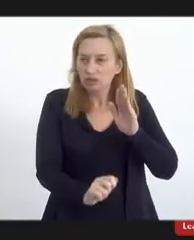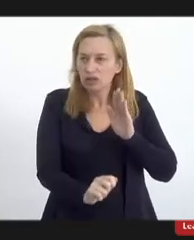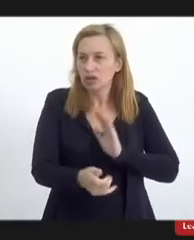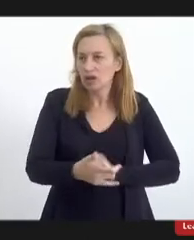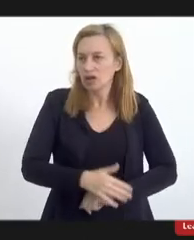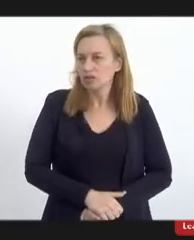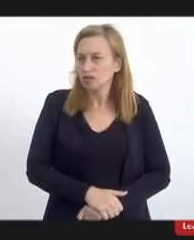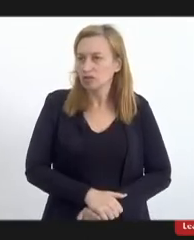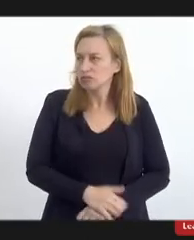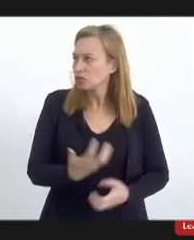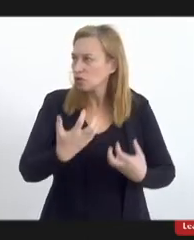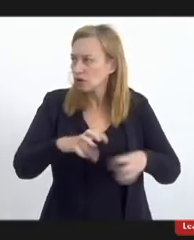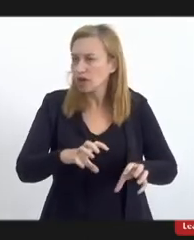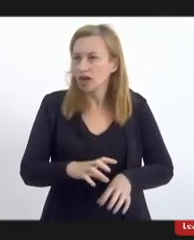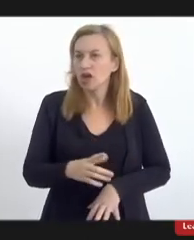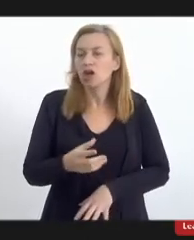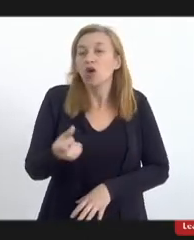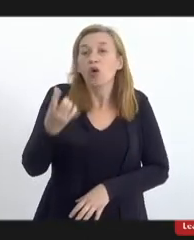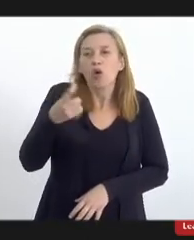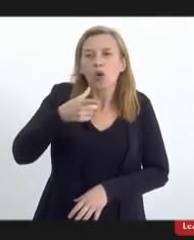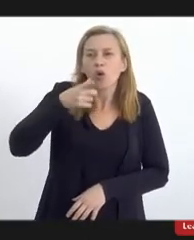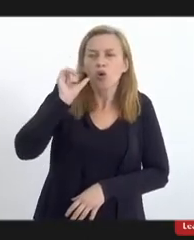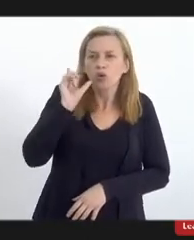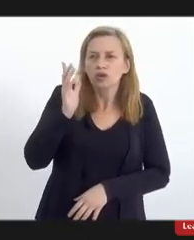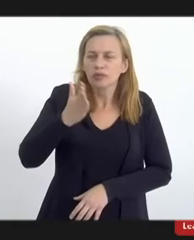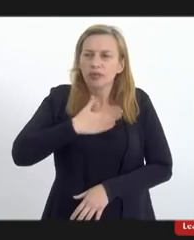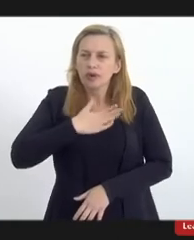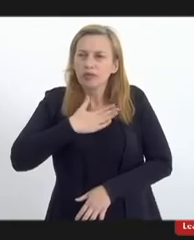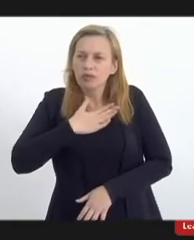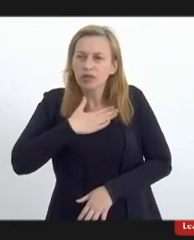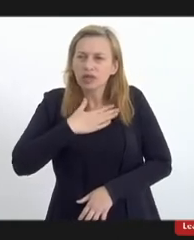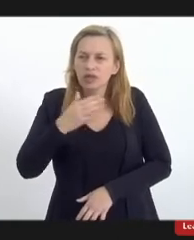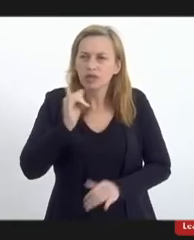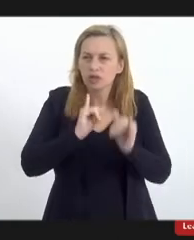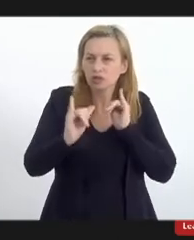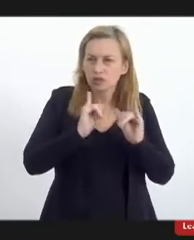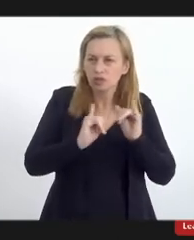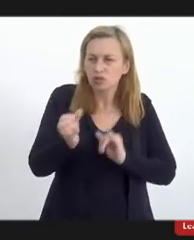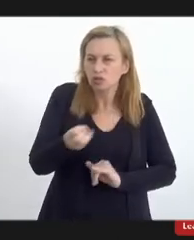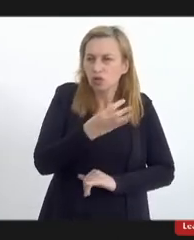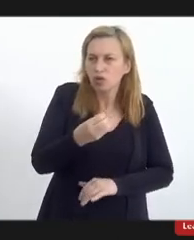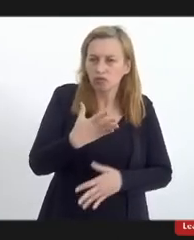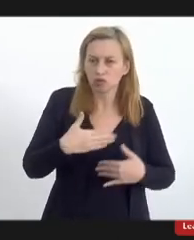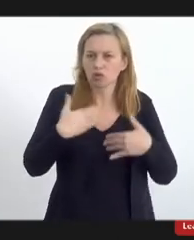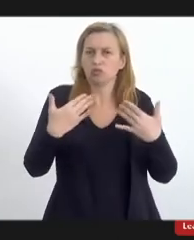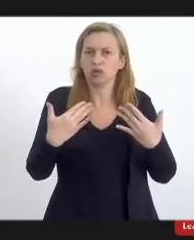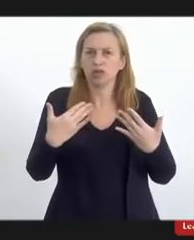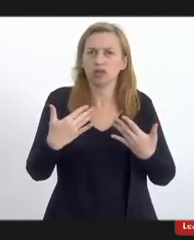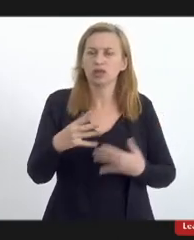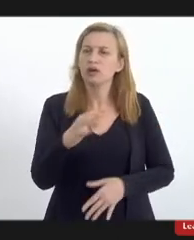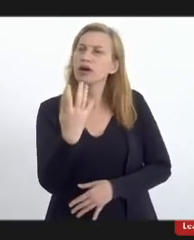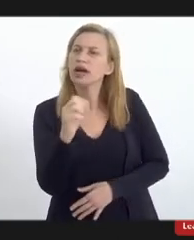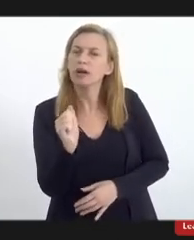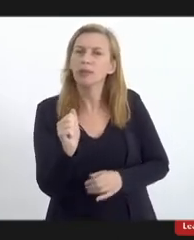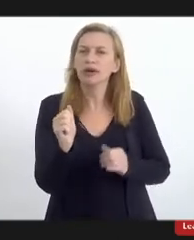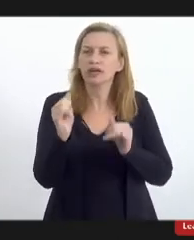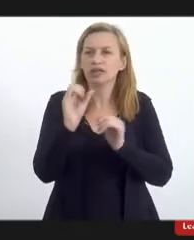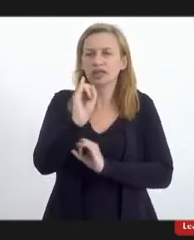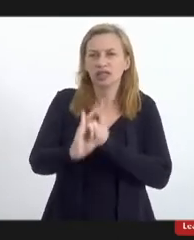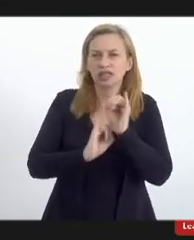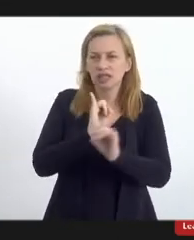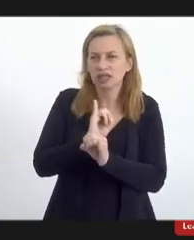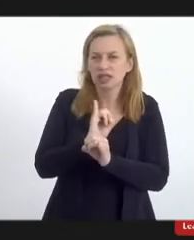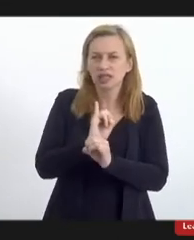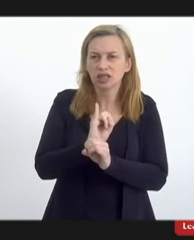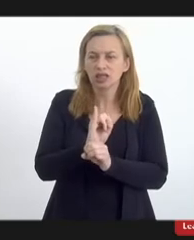e a novidade de ontem, que foi para mim realmente uma surpresa, uma campanha na internet de fanáticos